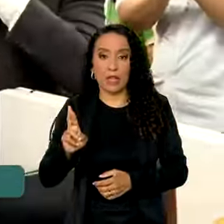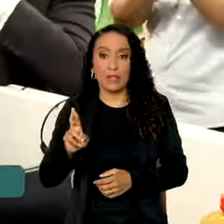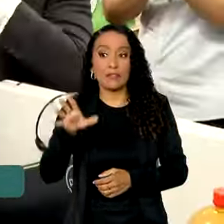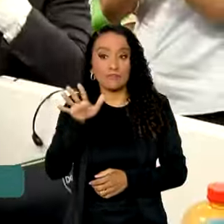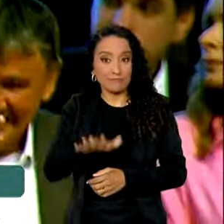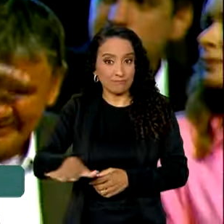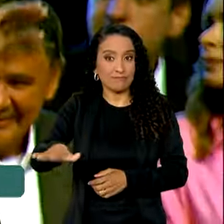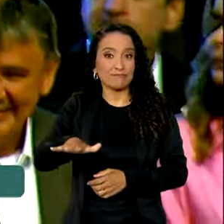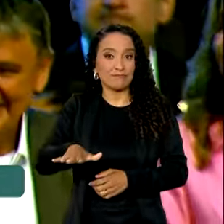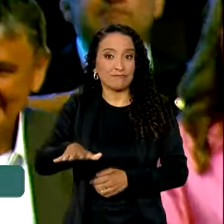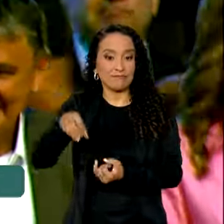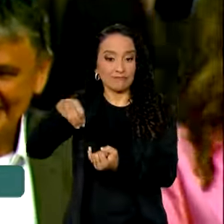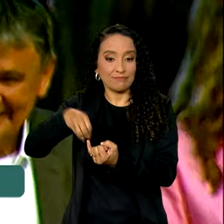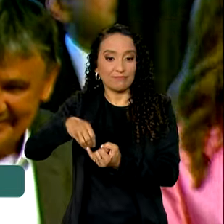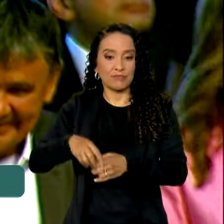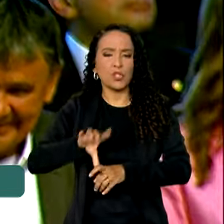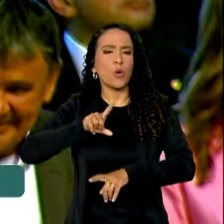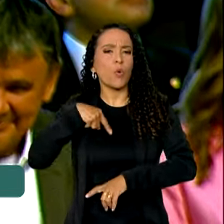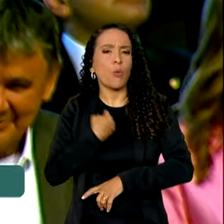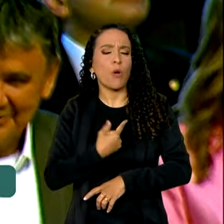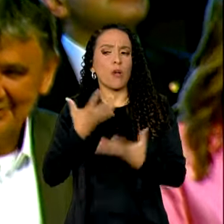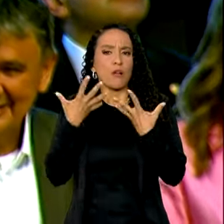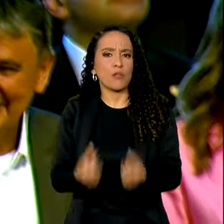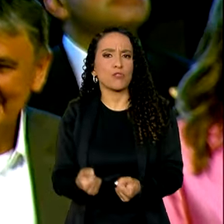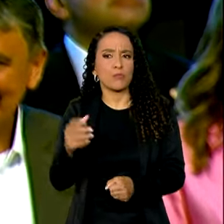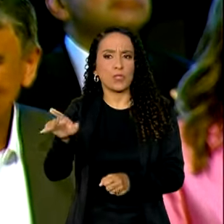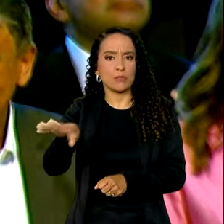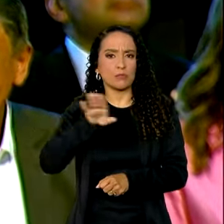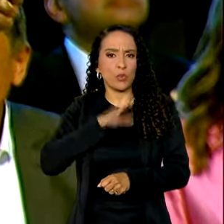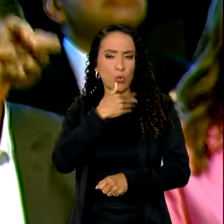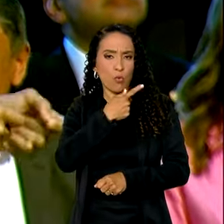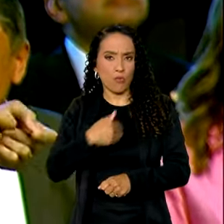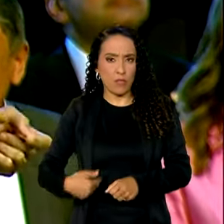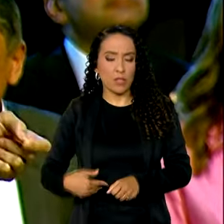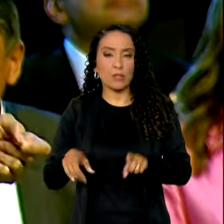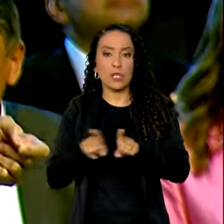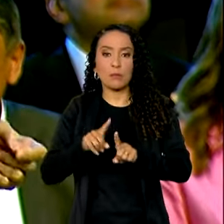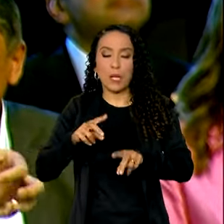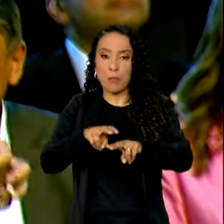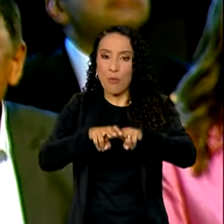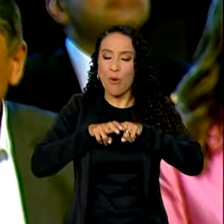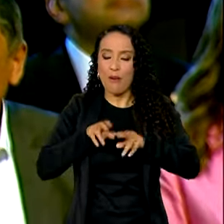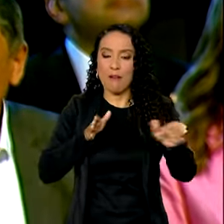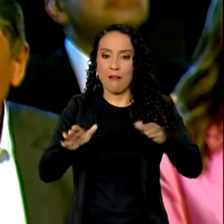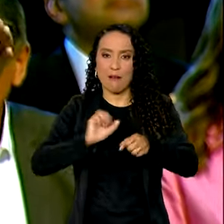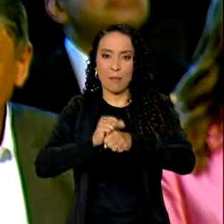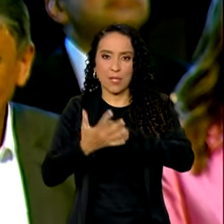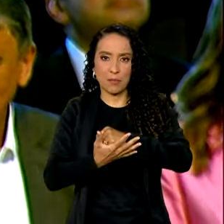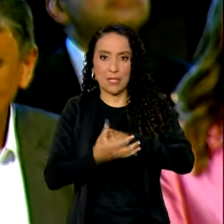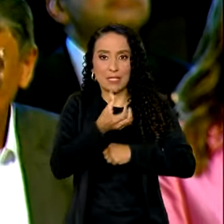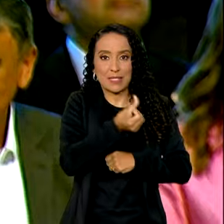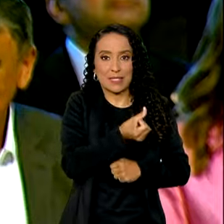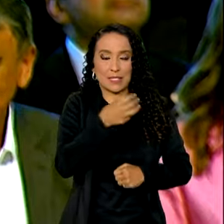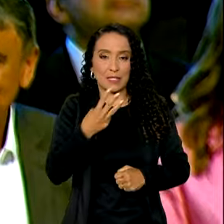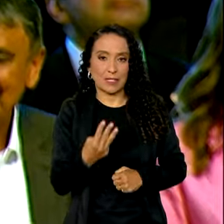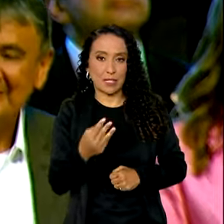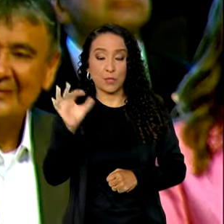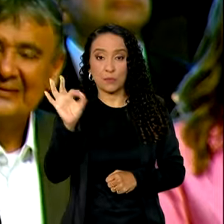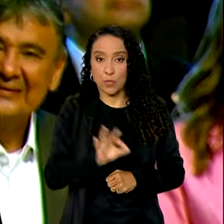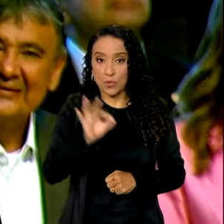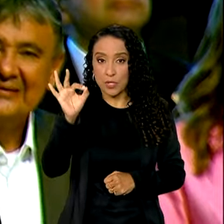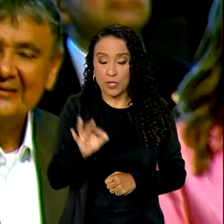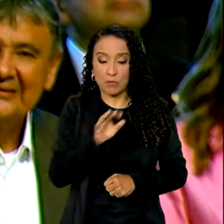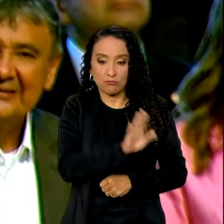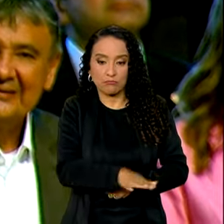instituição. Quando nós assumimos o governo e por consequência da pandemia, 63%